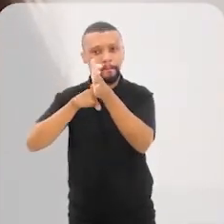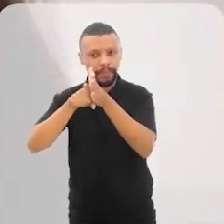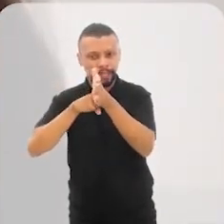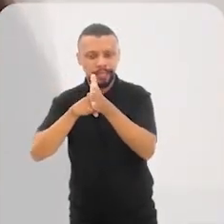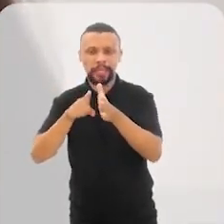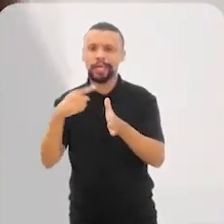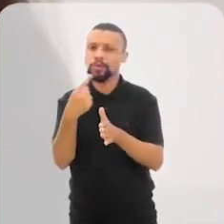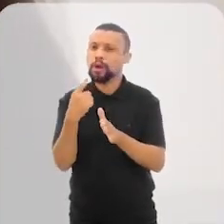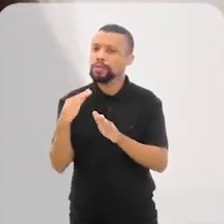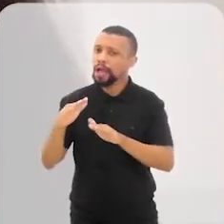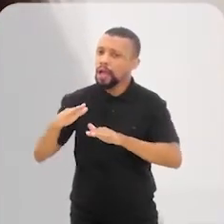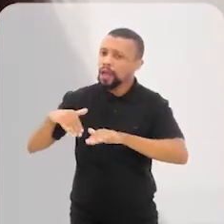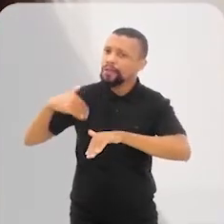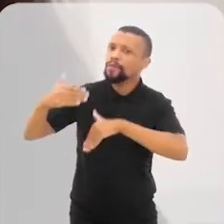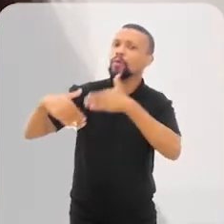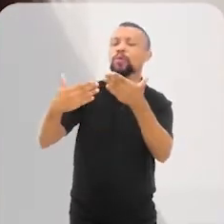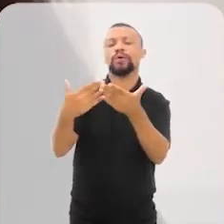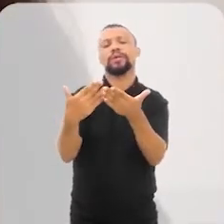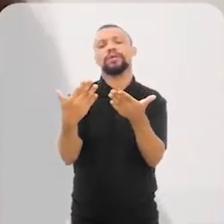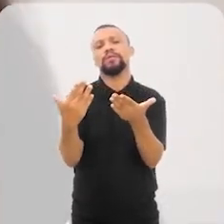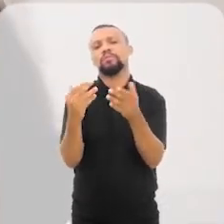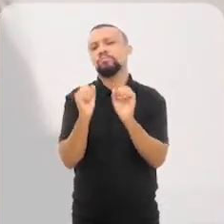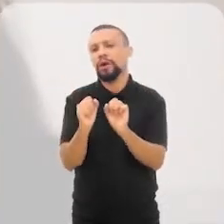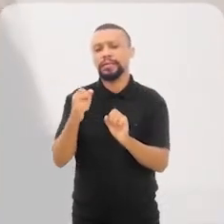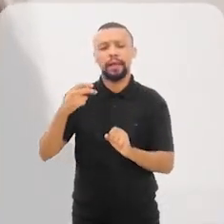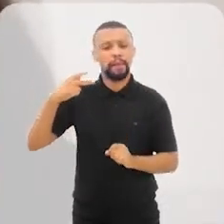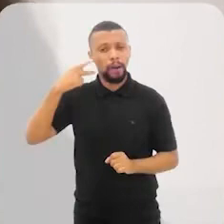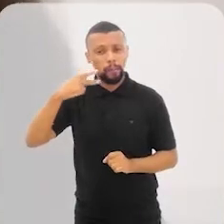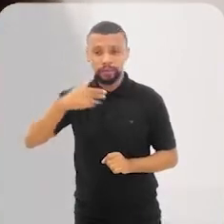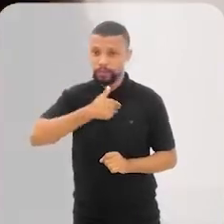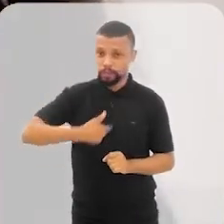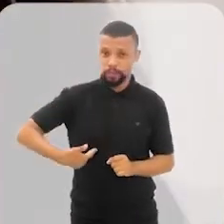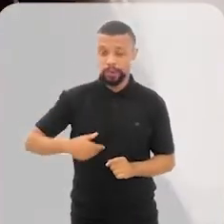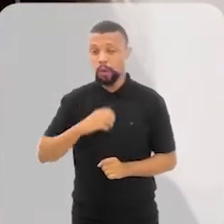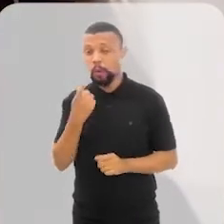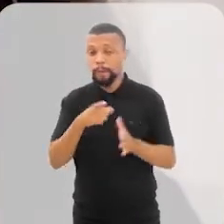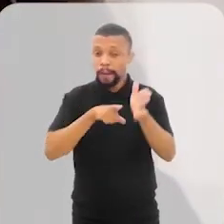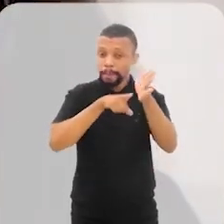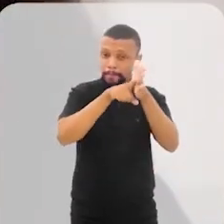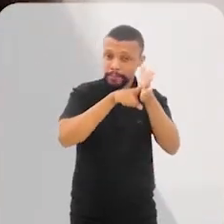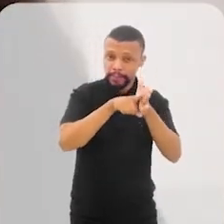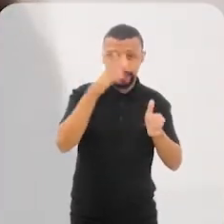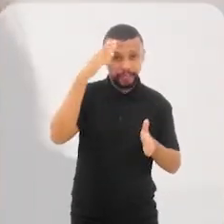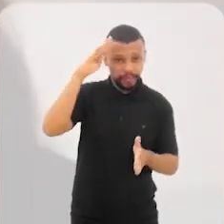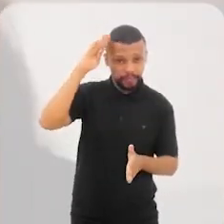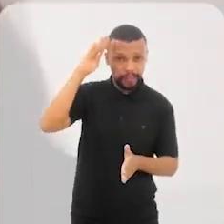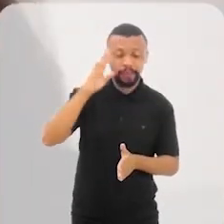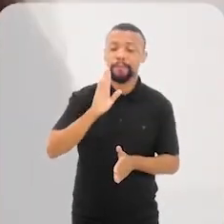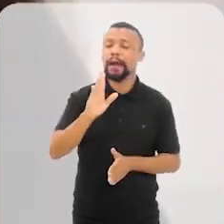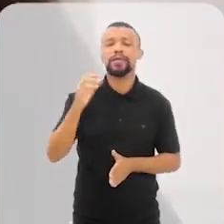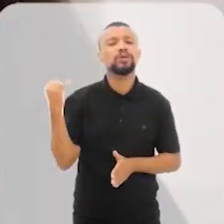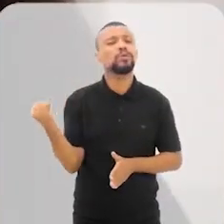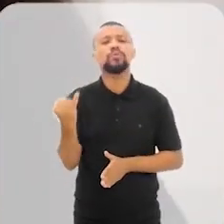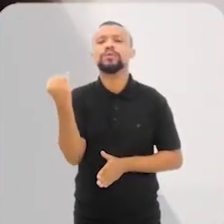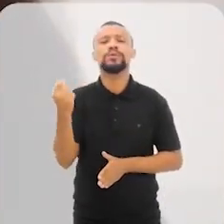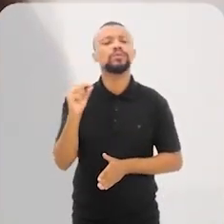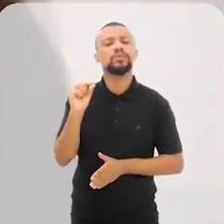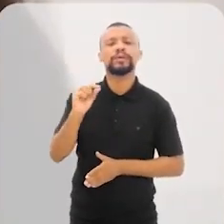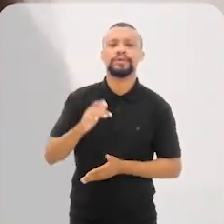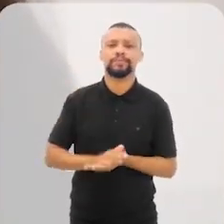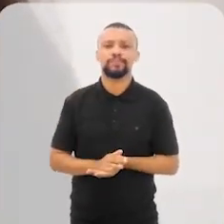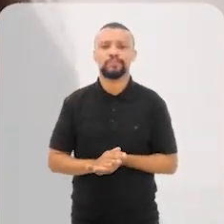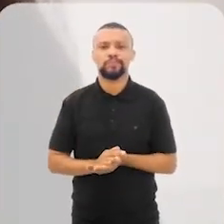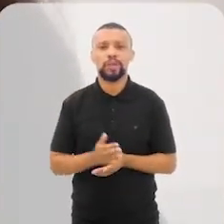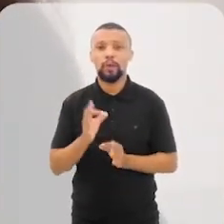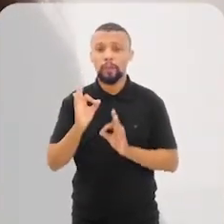da gente evoluir e contribuir, né, seja para a política pública, seja para a pesquisa acadêmica. Mas o eu acho que é importante, né, quando a está falando de